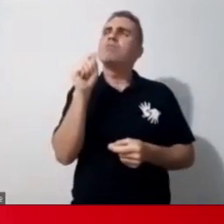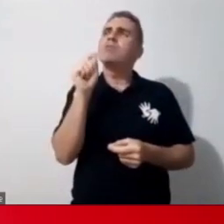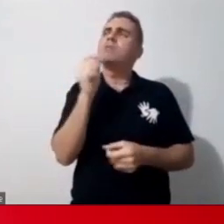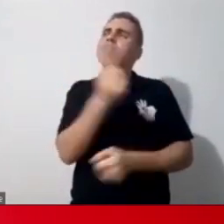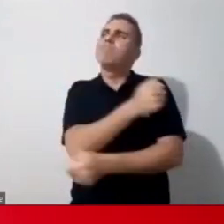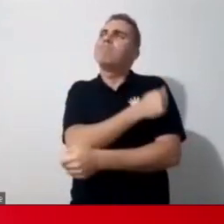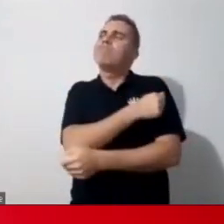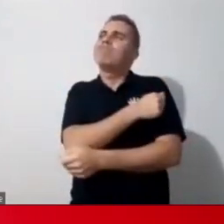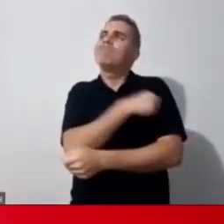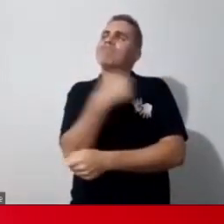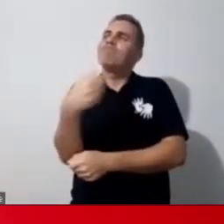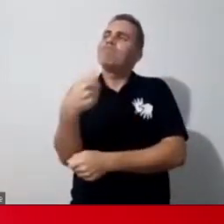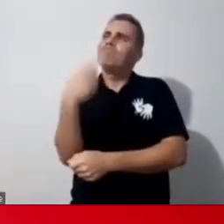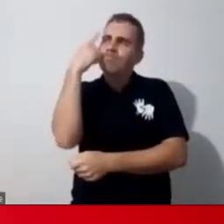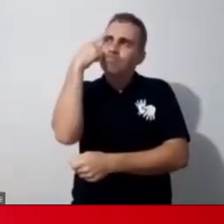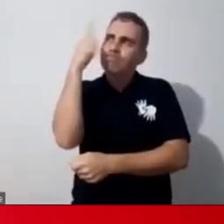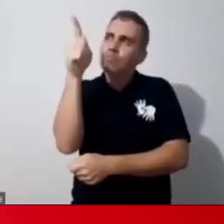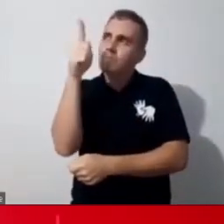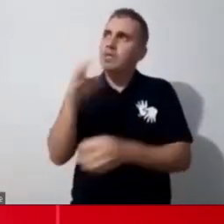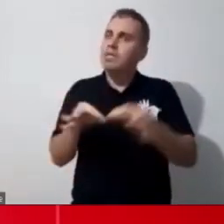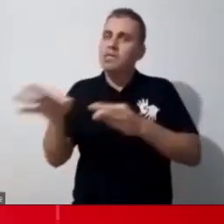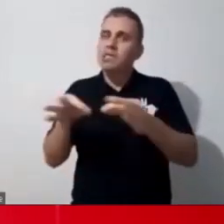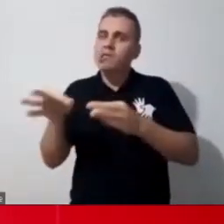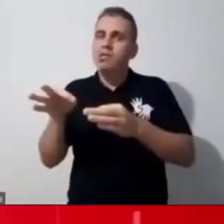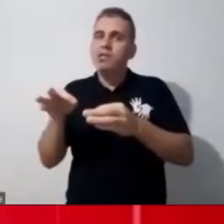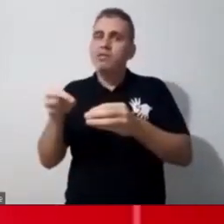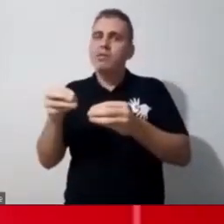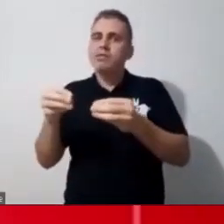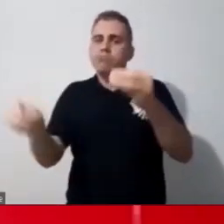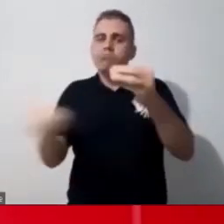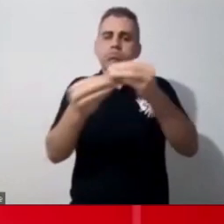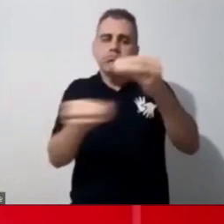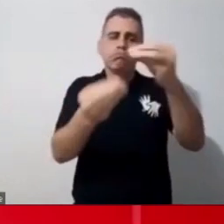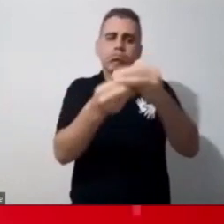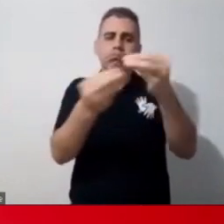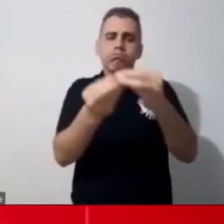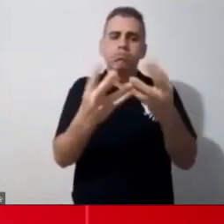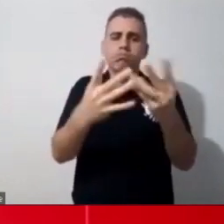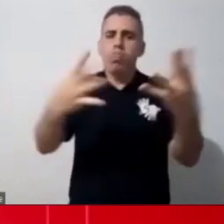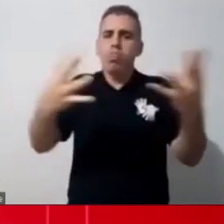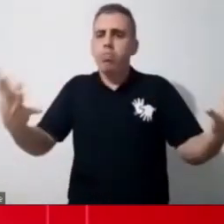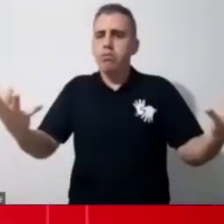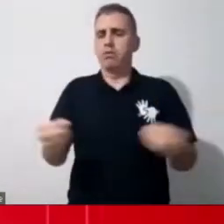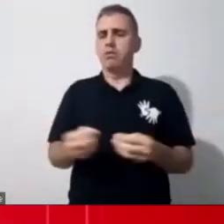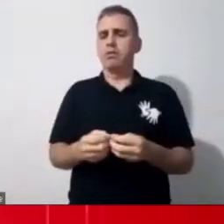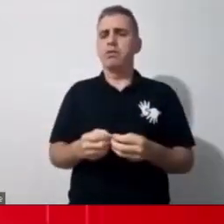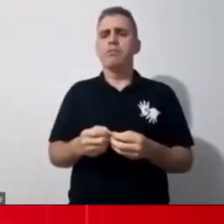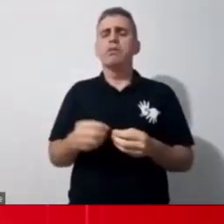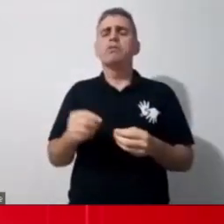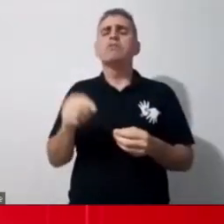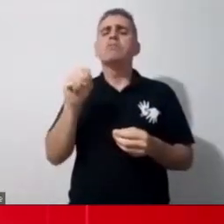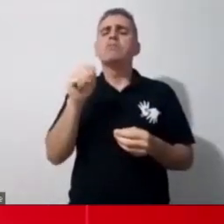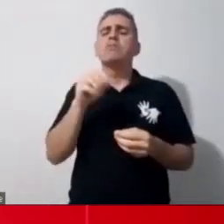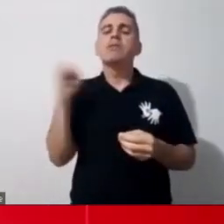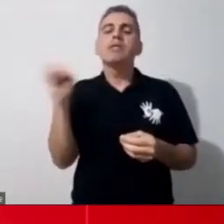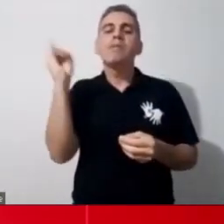vezes a gente faz um planejamento que contempla tanta coisa, mas o que que é essencial? O que que é importante? Então, é isso que